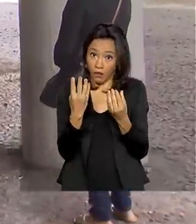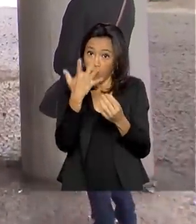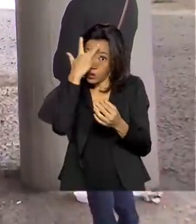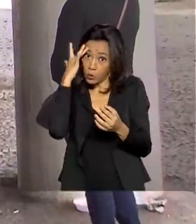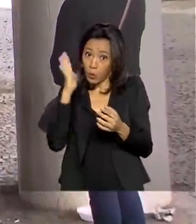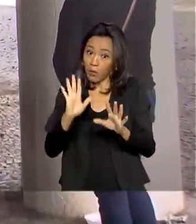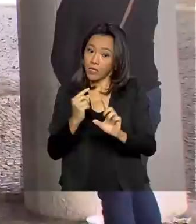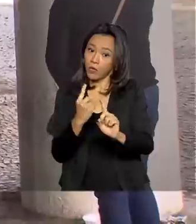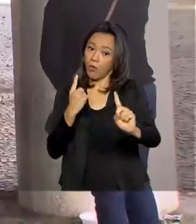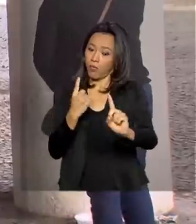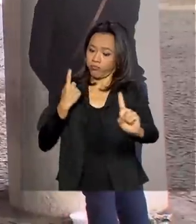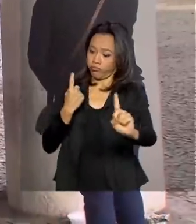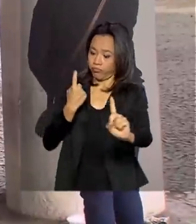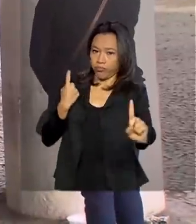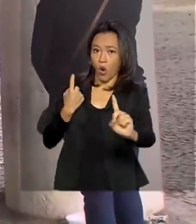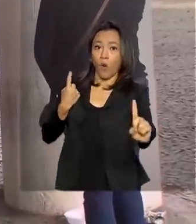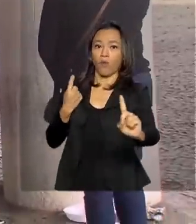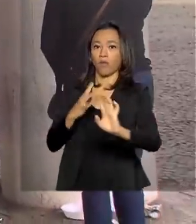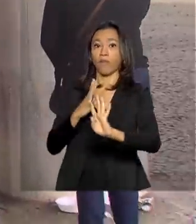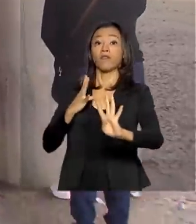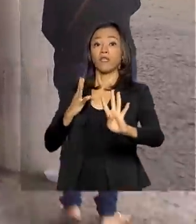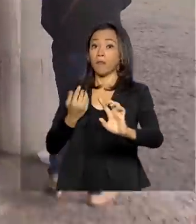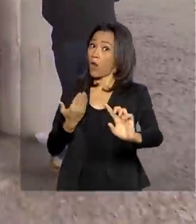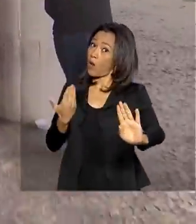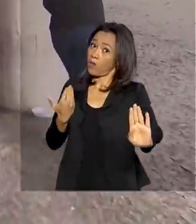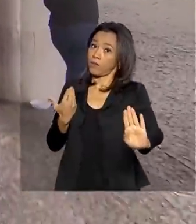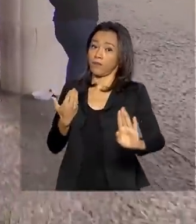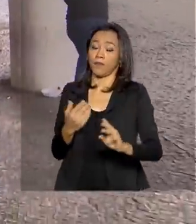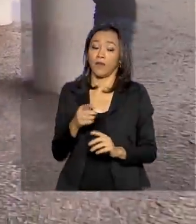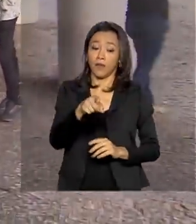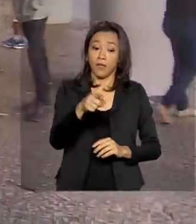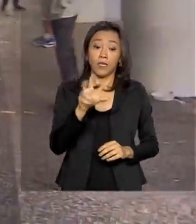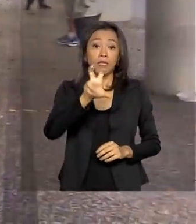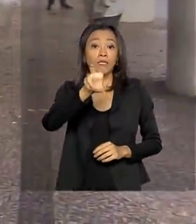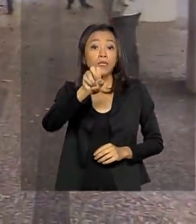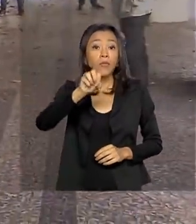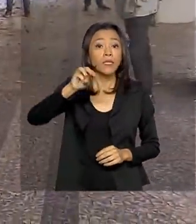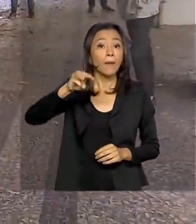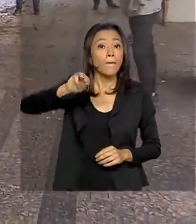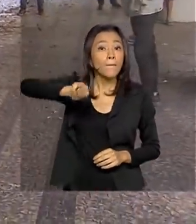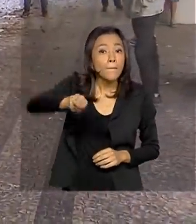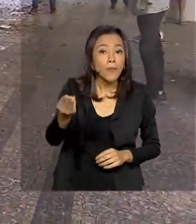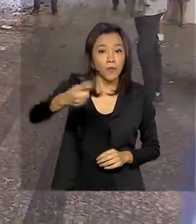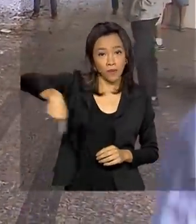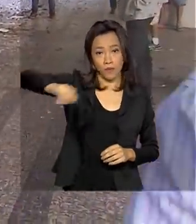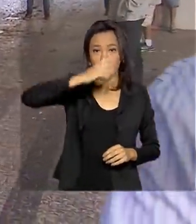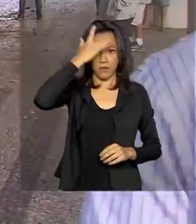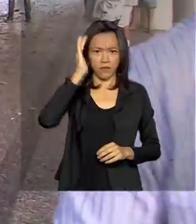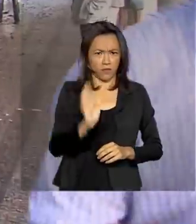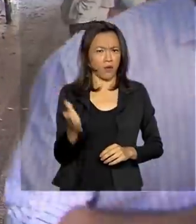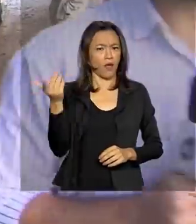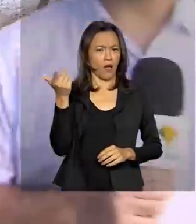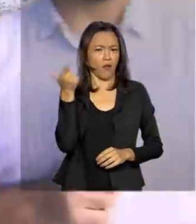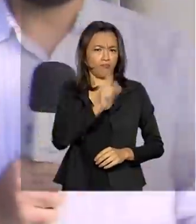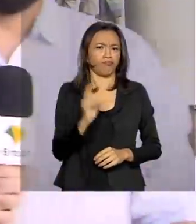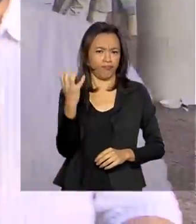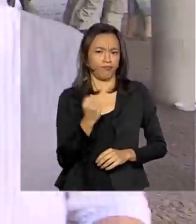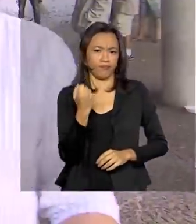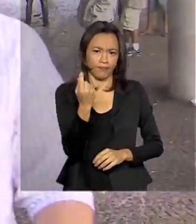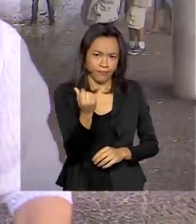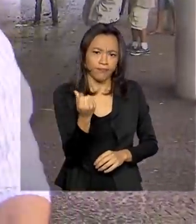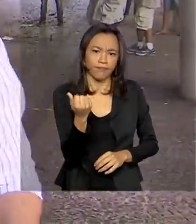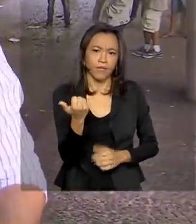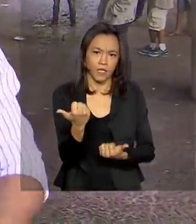pelo menos distantes uma da outra na fila. Bom, a gente lembra que 50 milhões de brasileiros já receberam esse auxílio e a Caixa